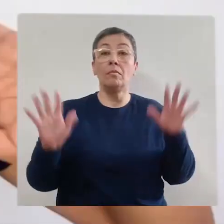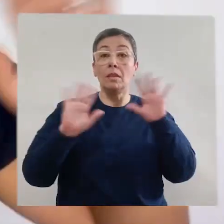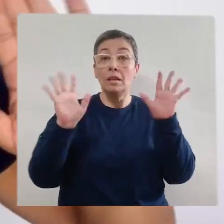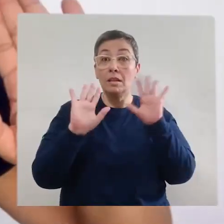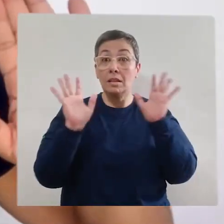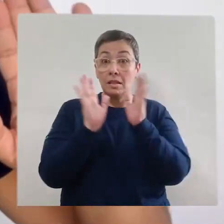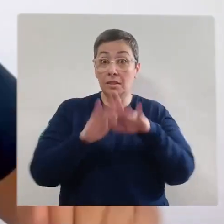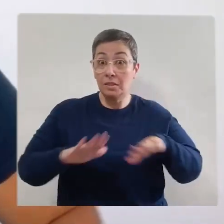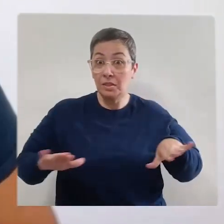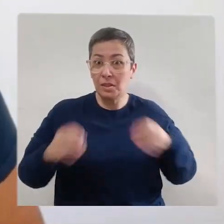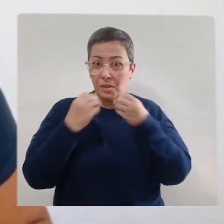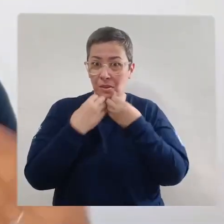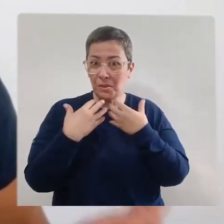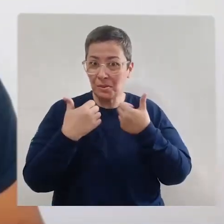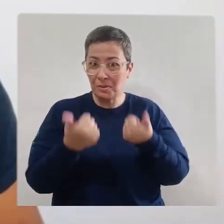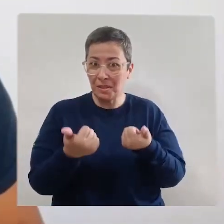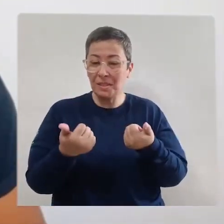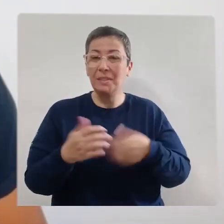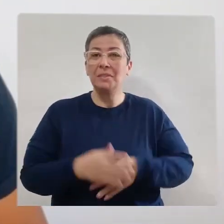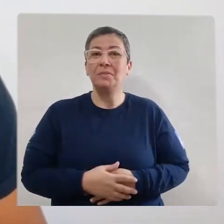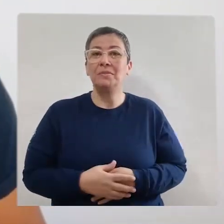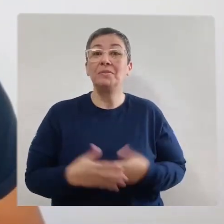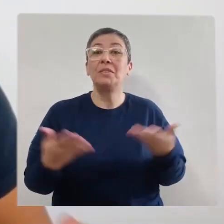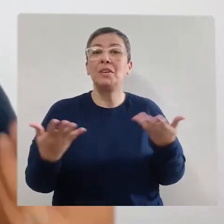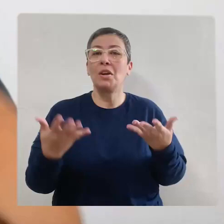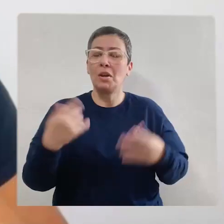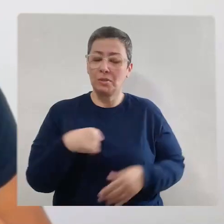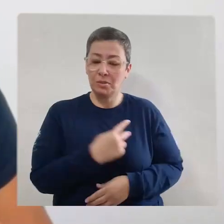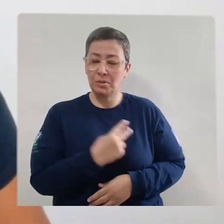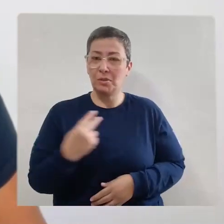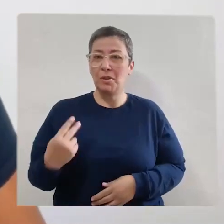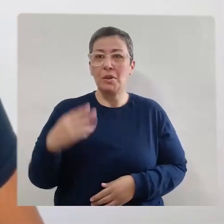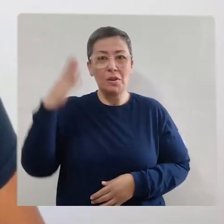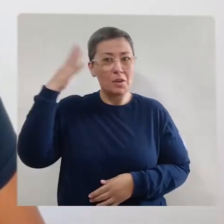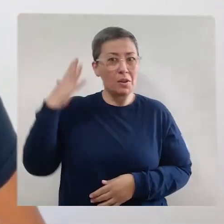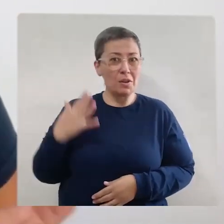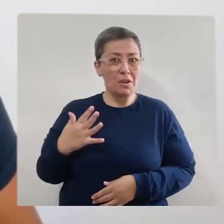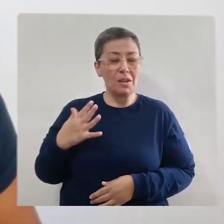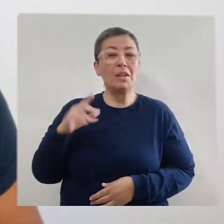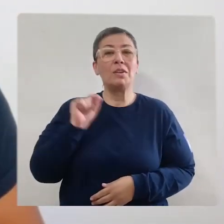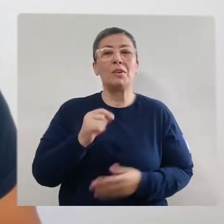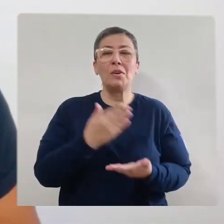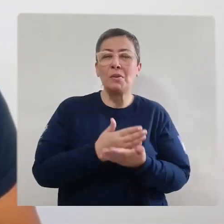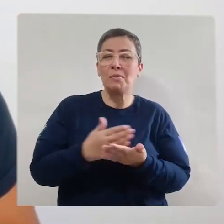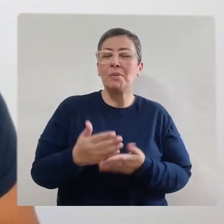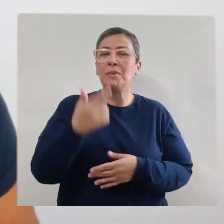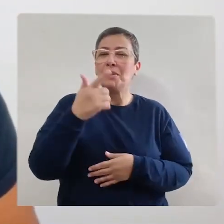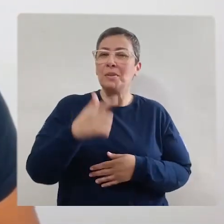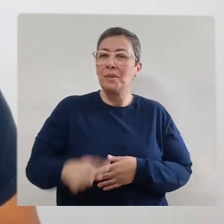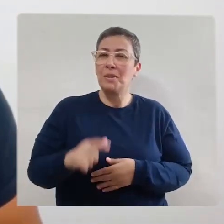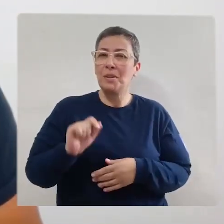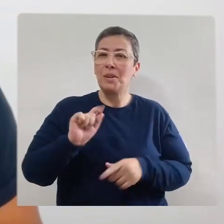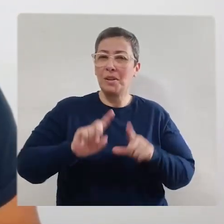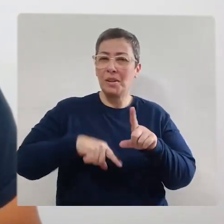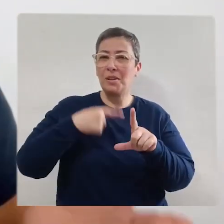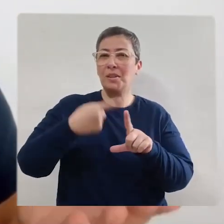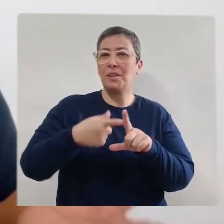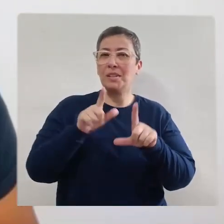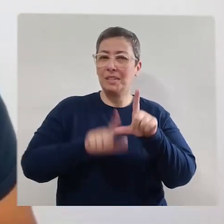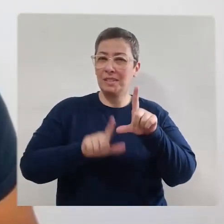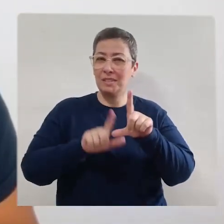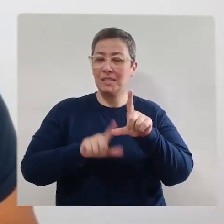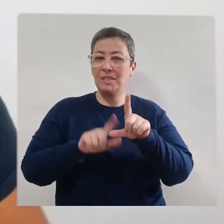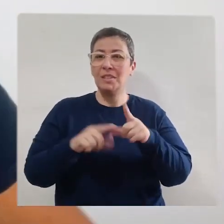Olá, crianças! Tudo bem com vocês? Eu sou a professora Thalita e está começando mais um programa Além das